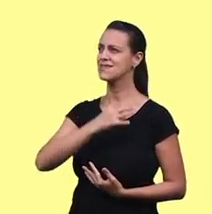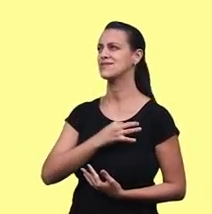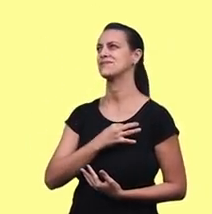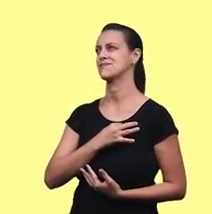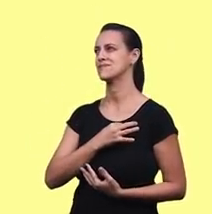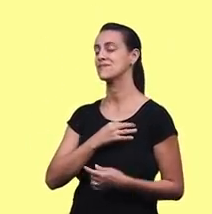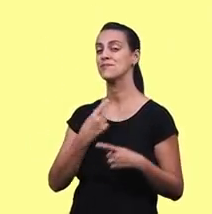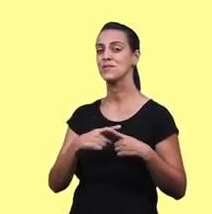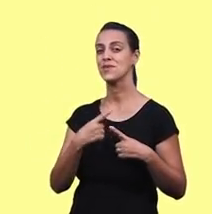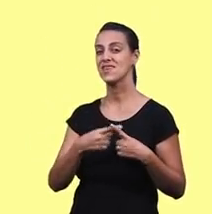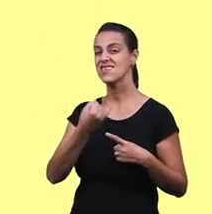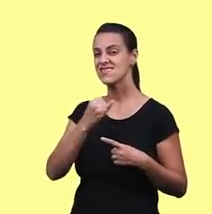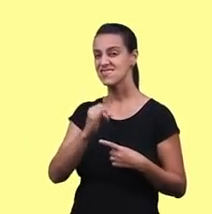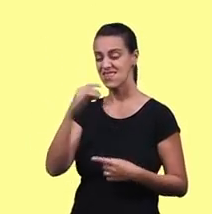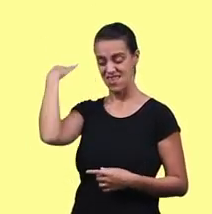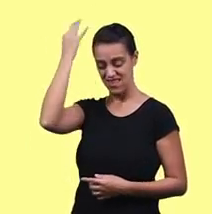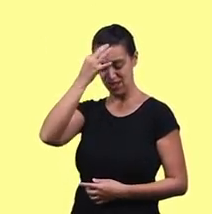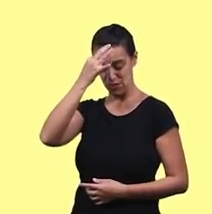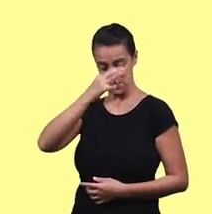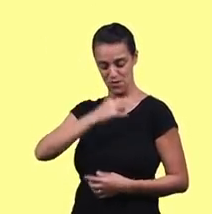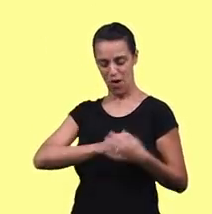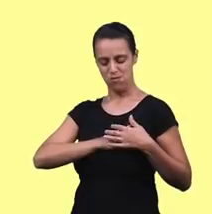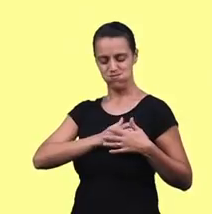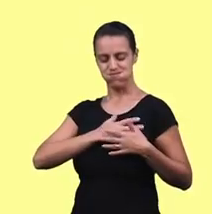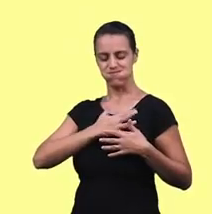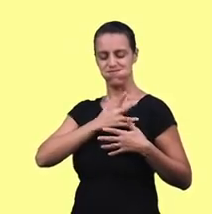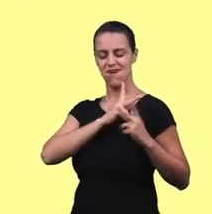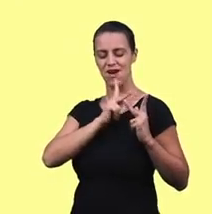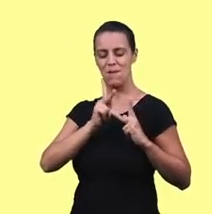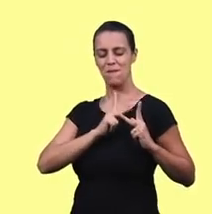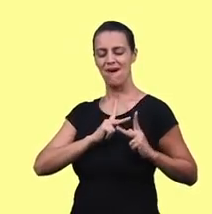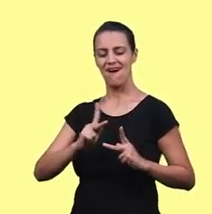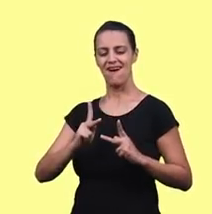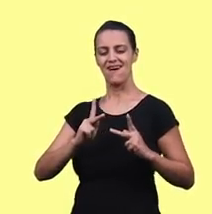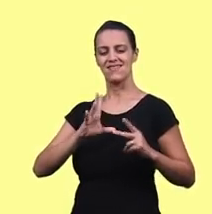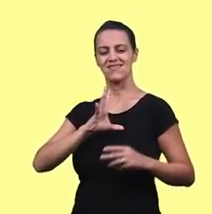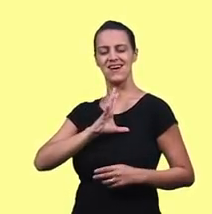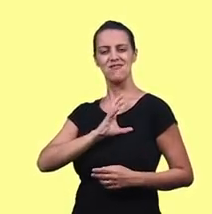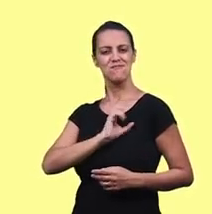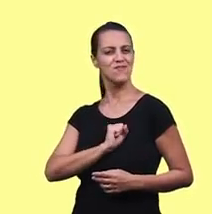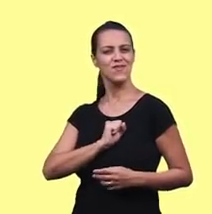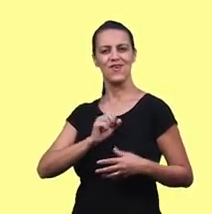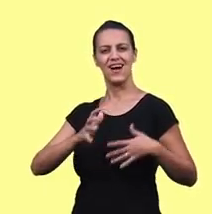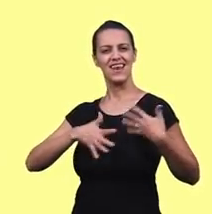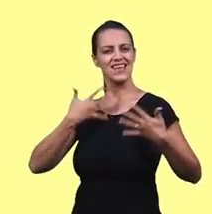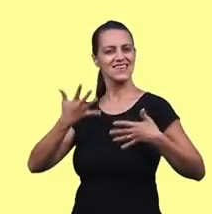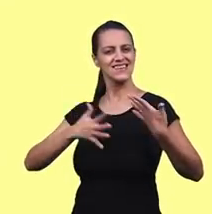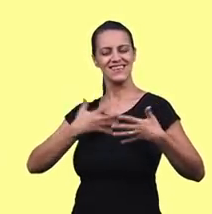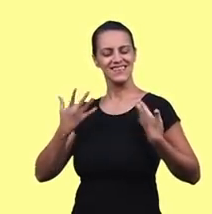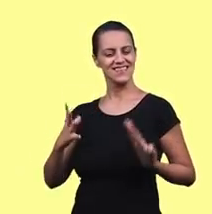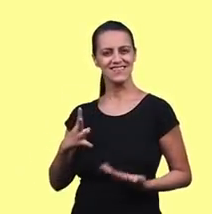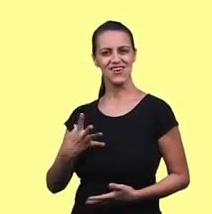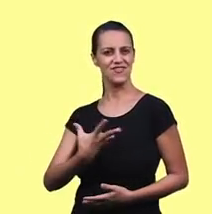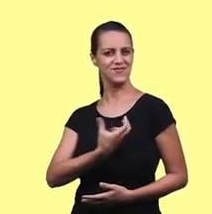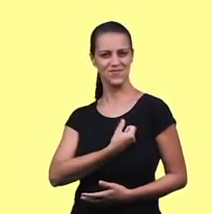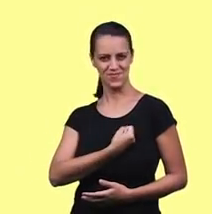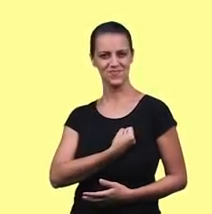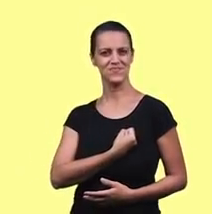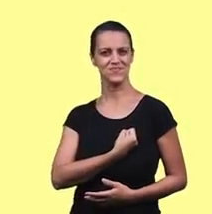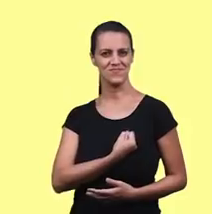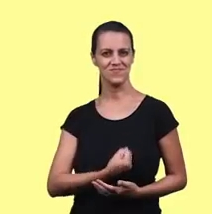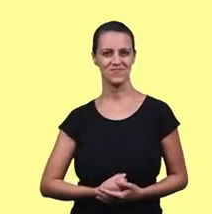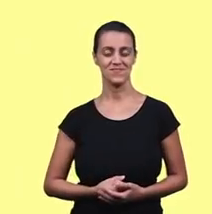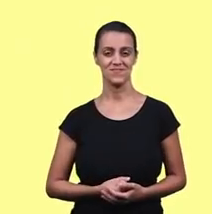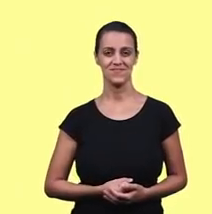do Espírito Santo O nosso coração Transborda de paz De amor De alegria E salvação Em Cristo Jesus